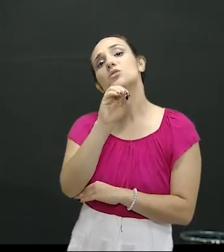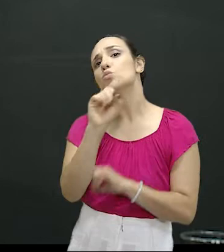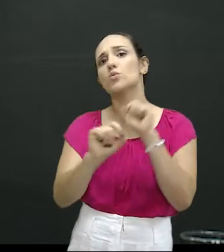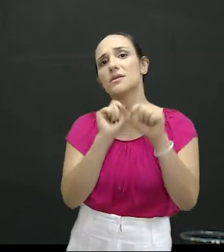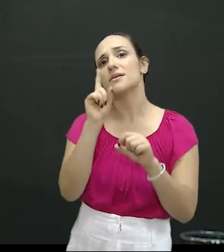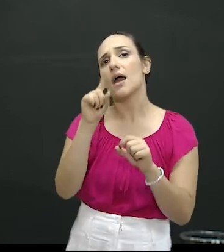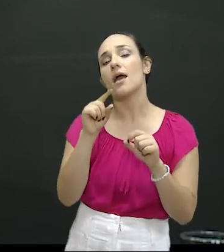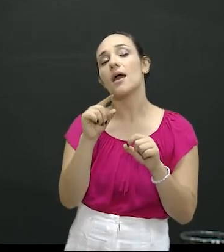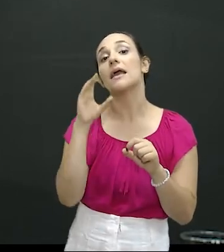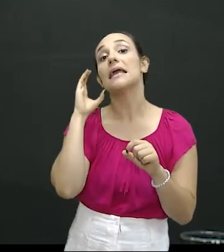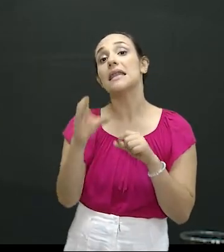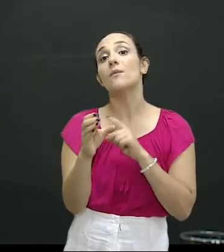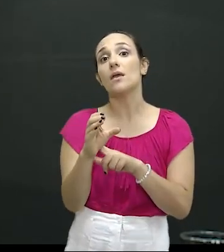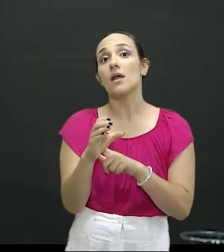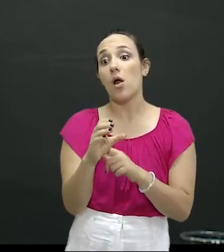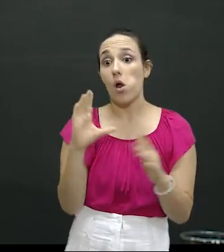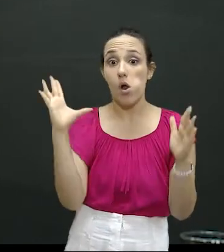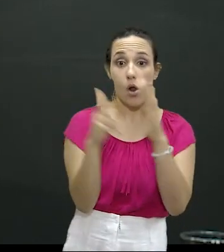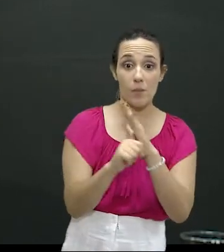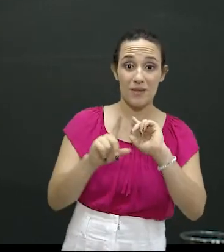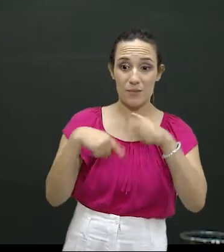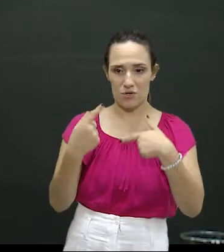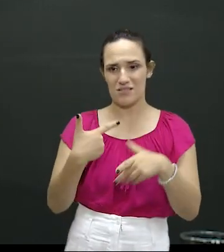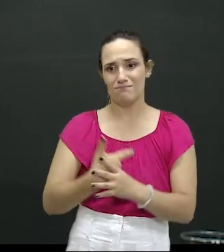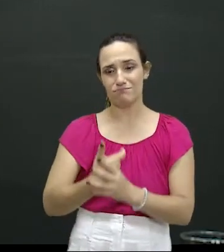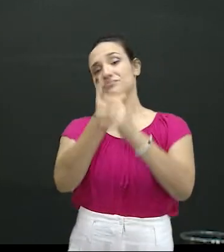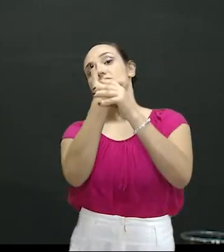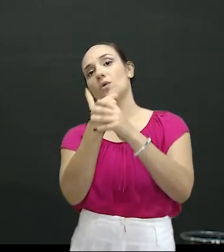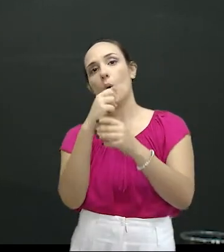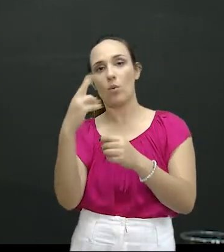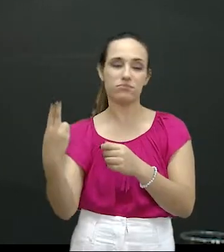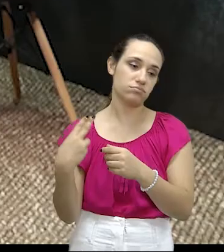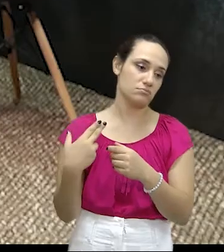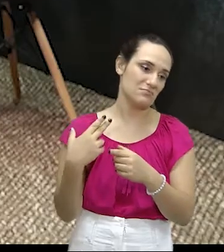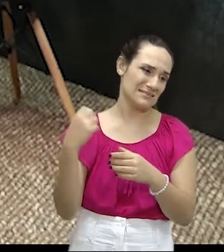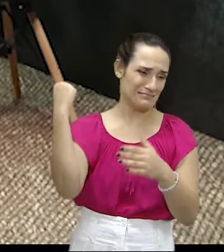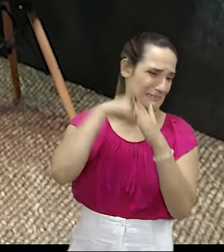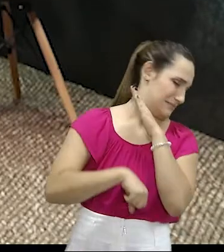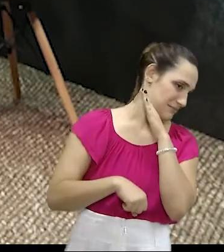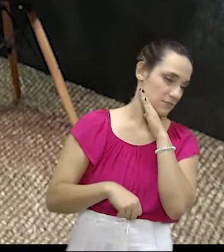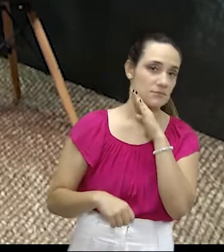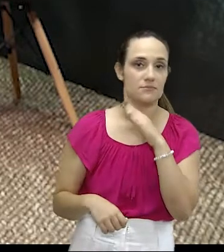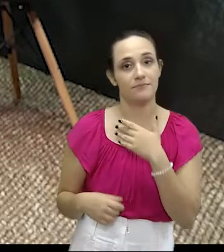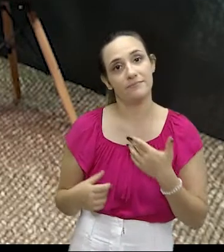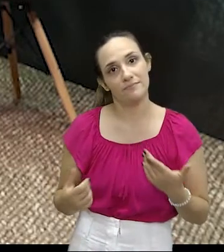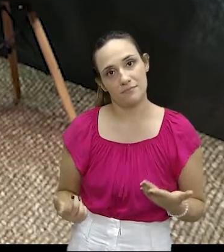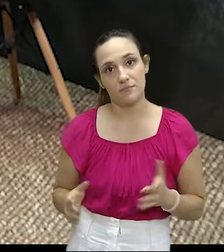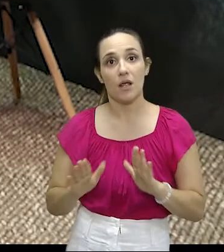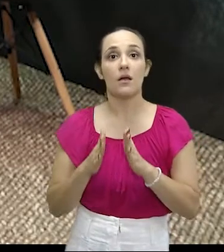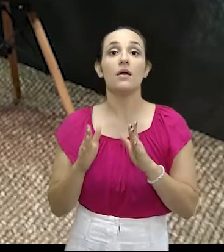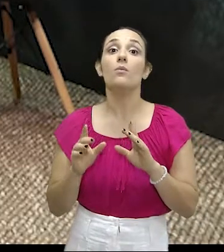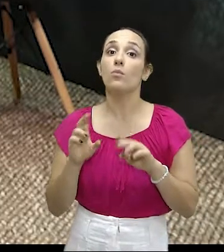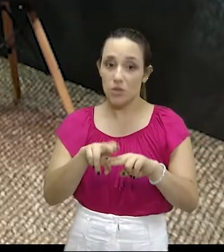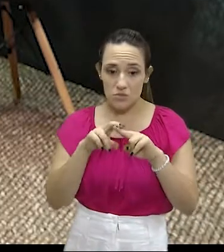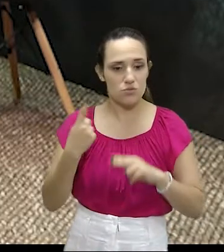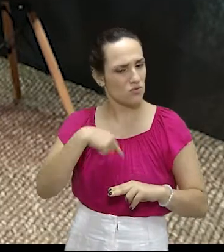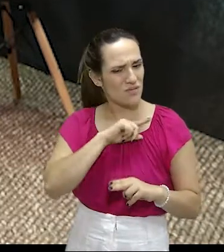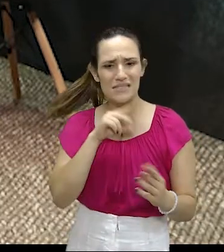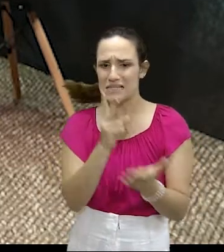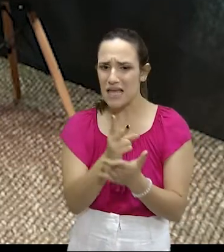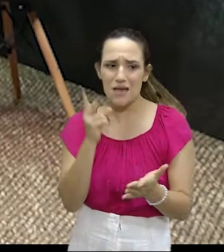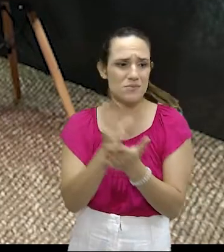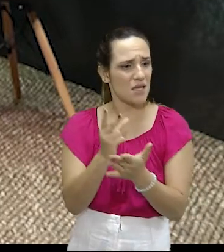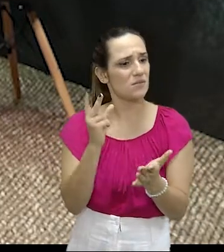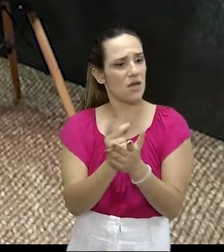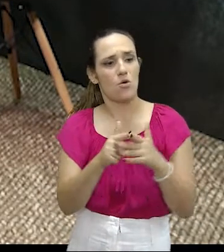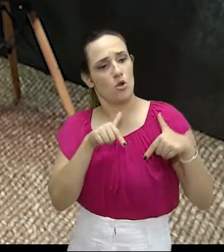quê? Ou uma lesão corporal grave ali, em razão desse roubo. Então, o combate da defrão é constante, nós sempre acompanhamos